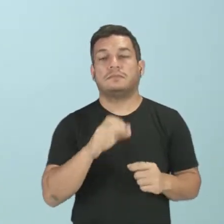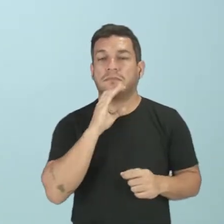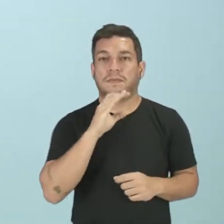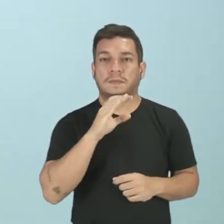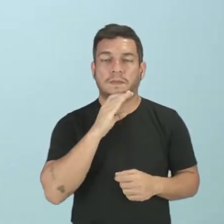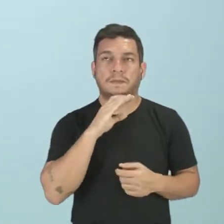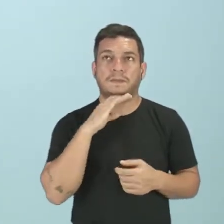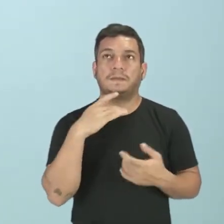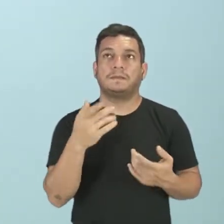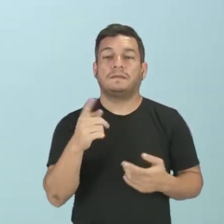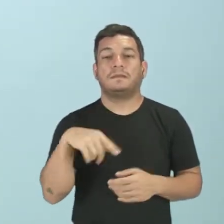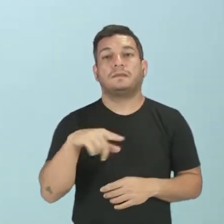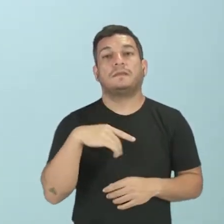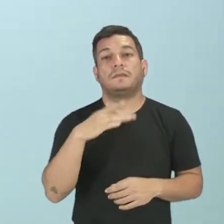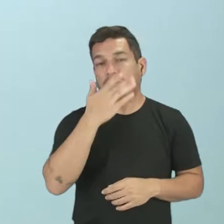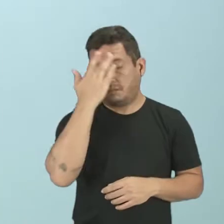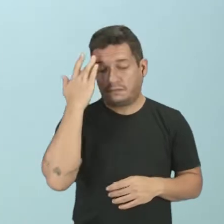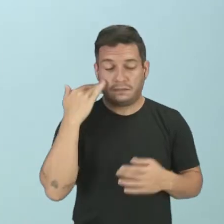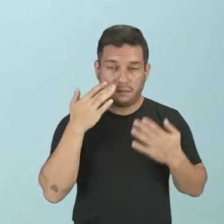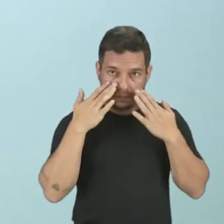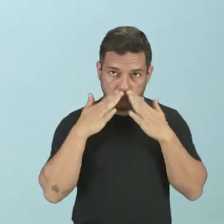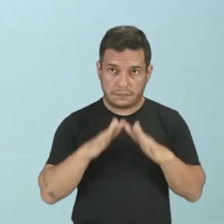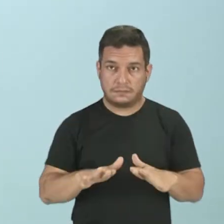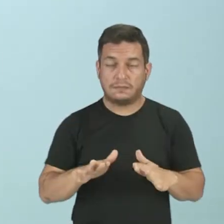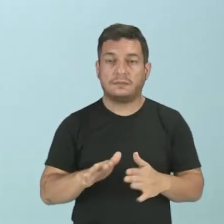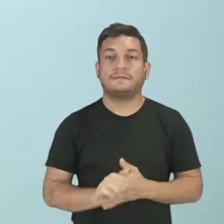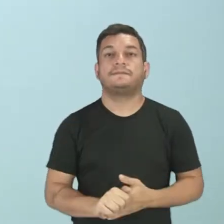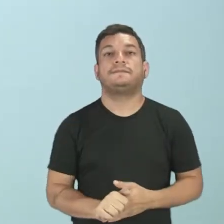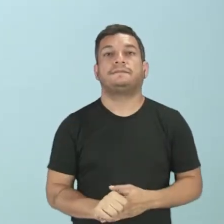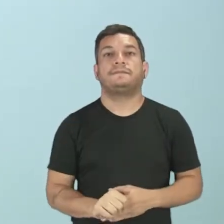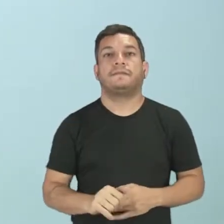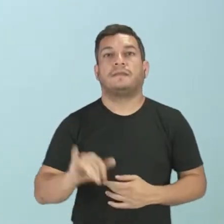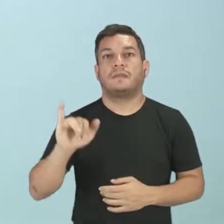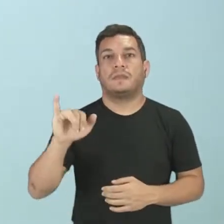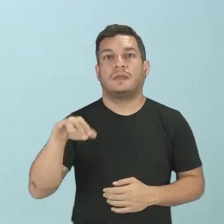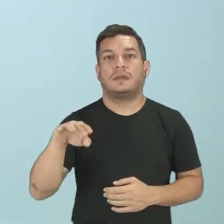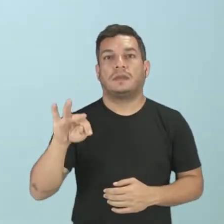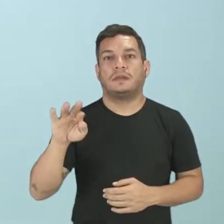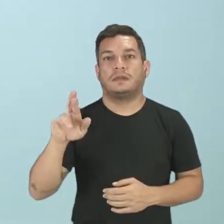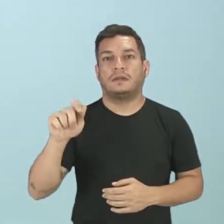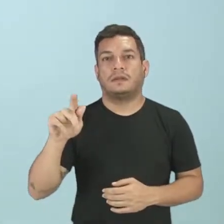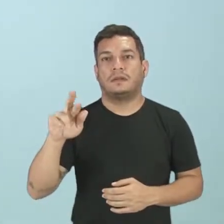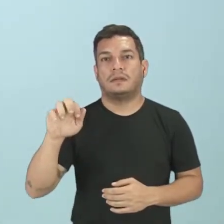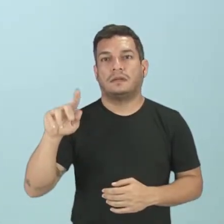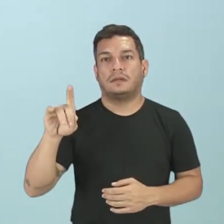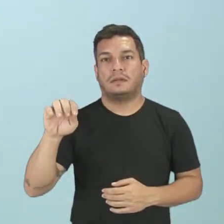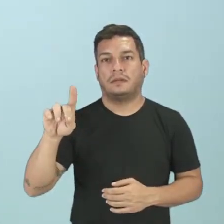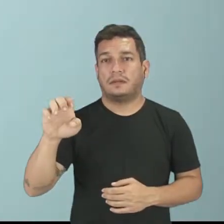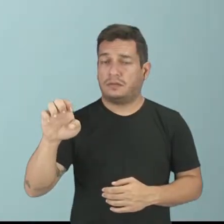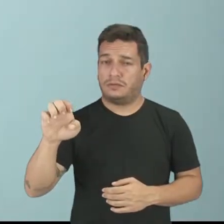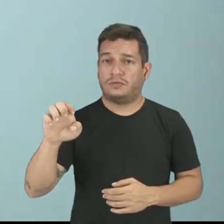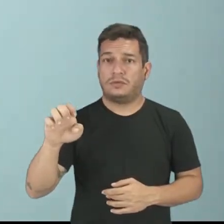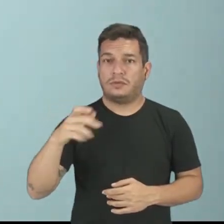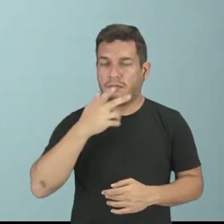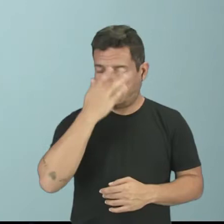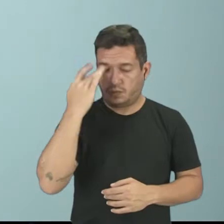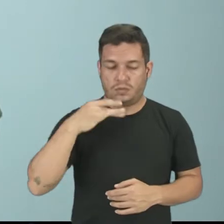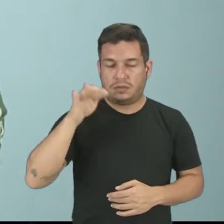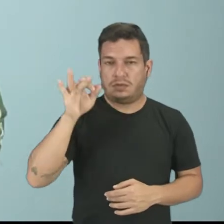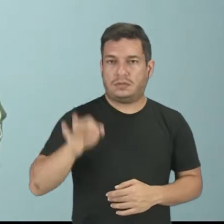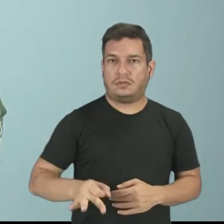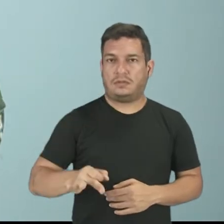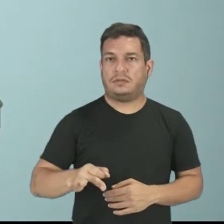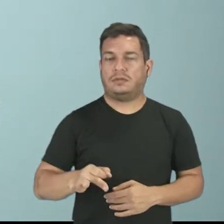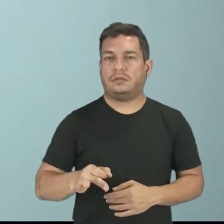conhecimento. Você é uma pessoa humilde. A integridade, uma pessoa íntegra, correta,